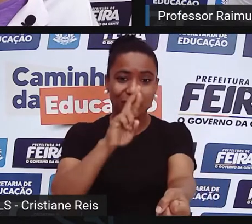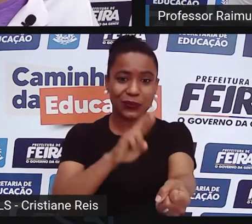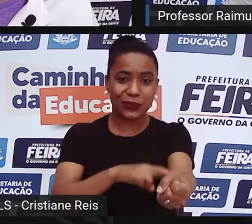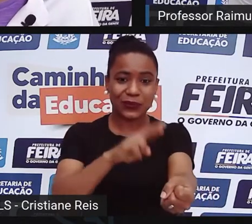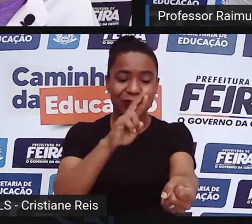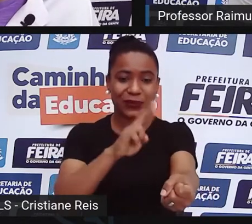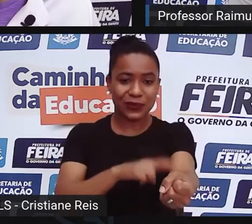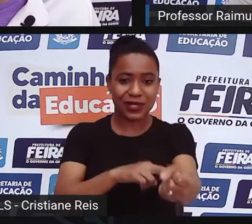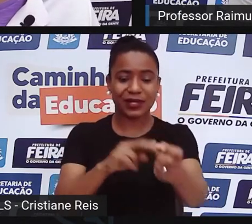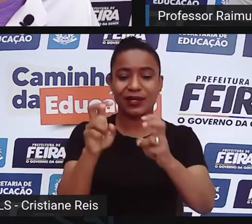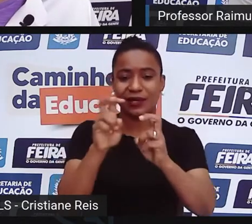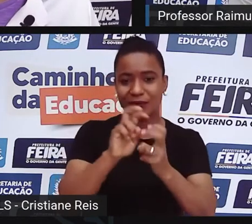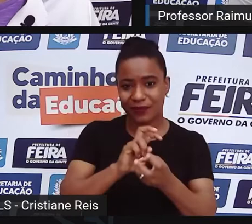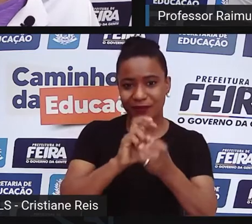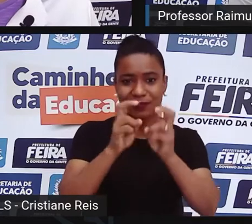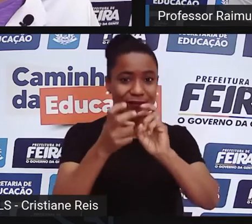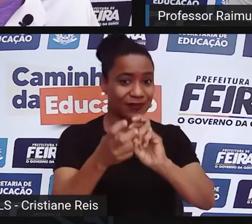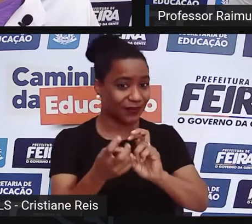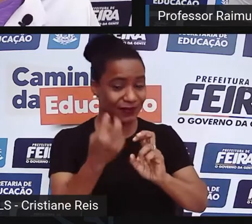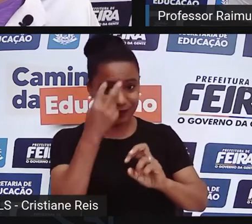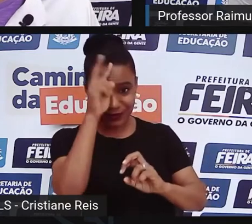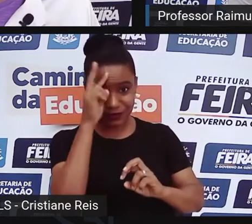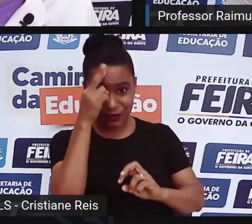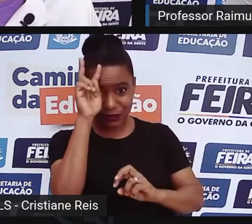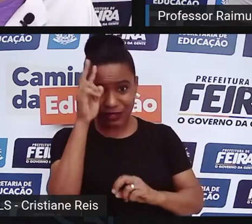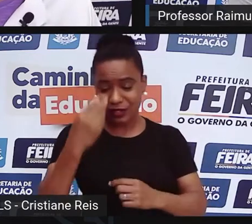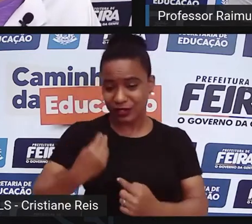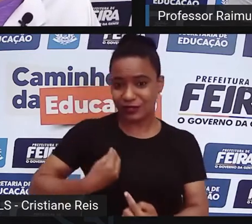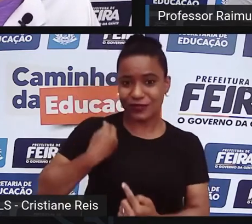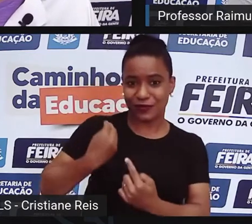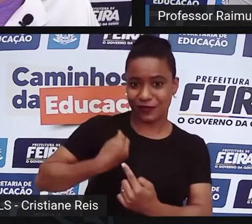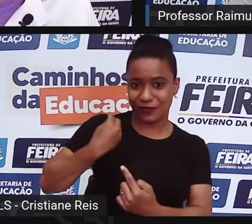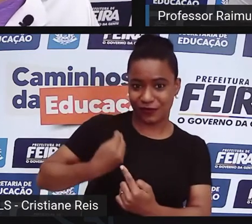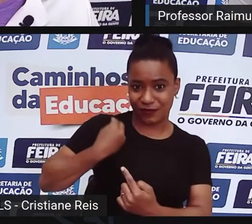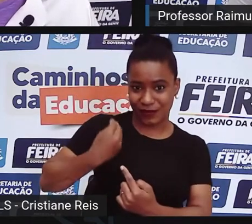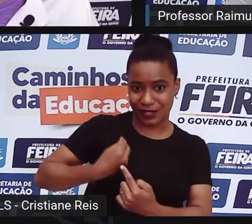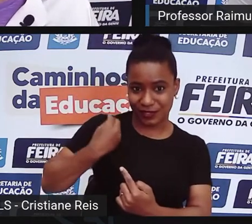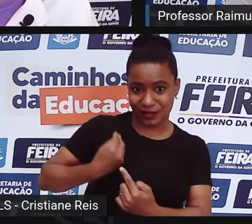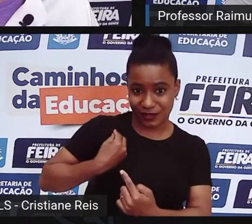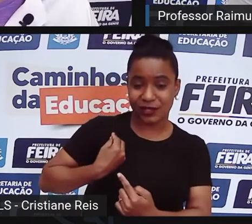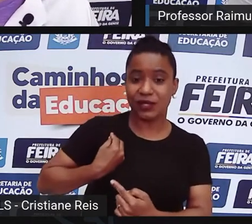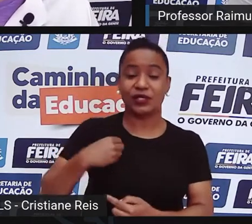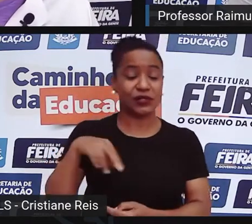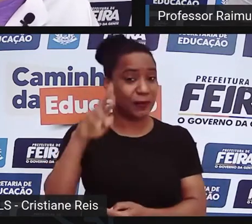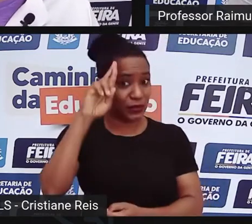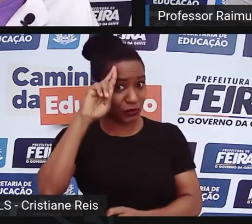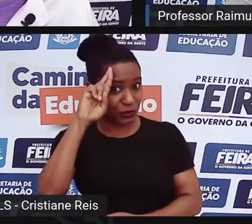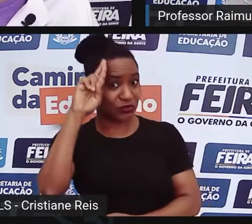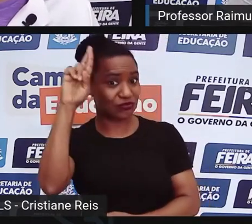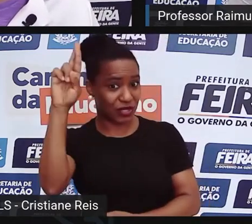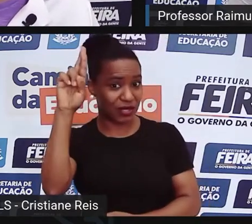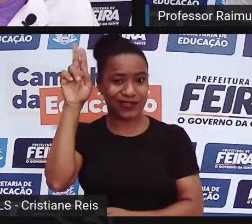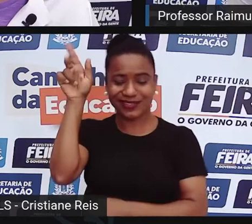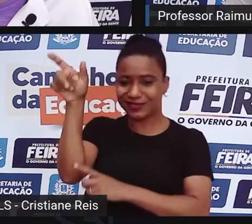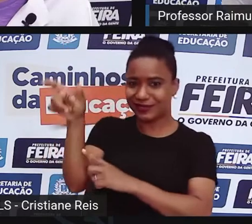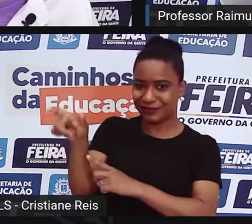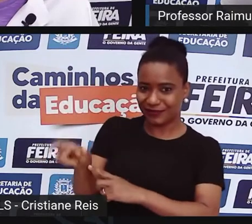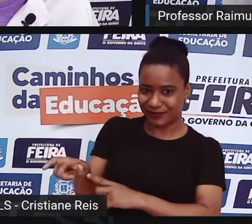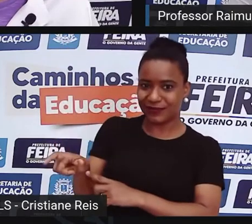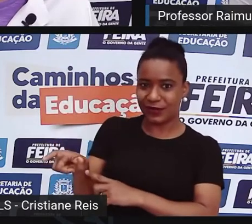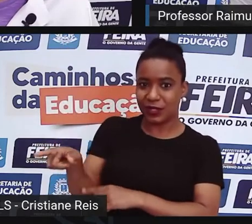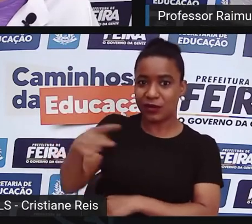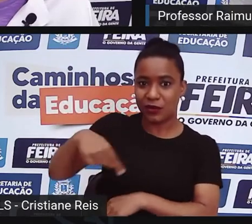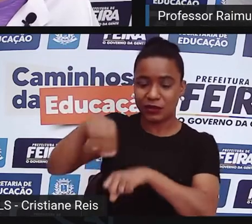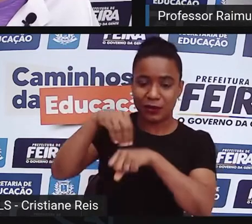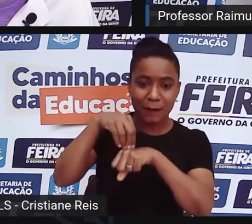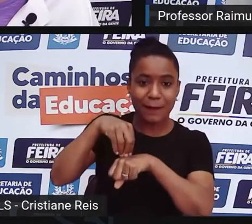sempre, né? Uma história de vida de um grande mestre, uma lição de vida para quem